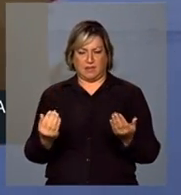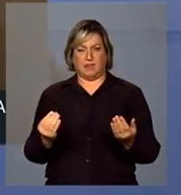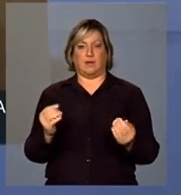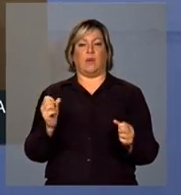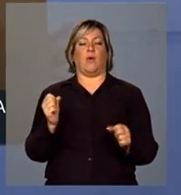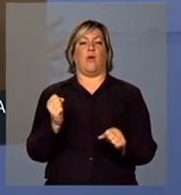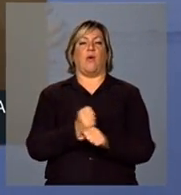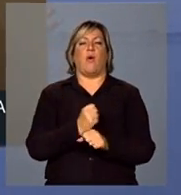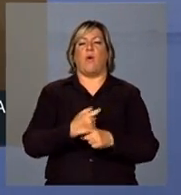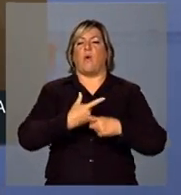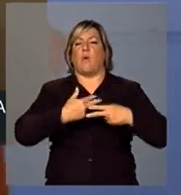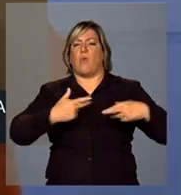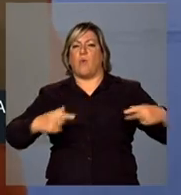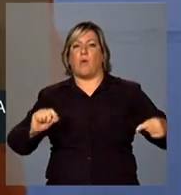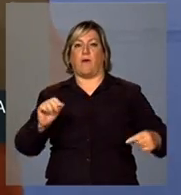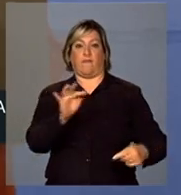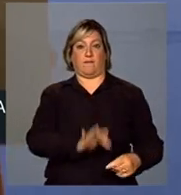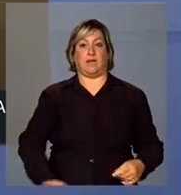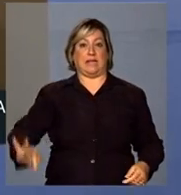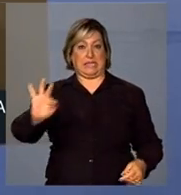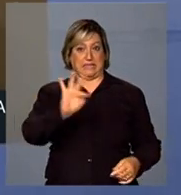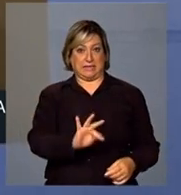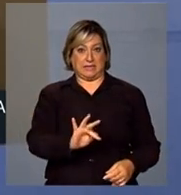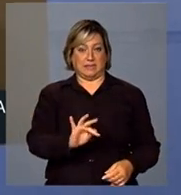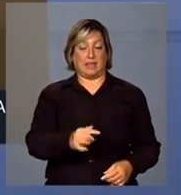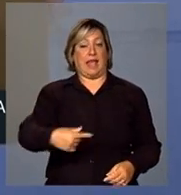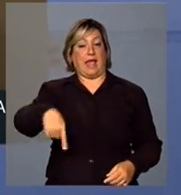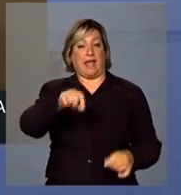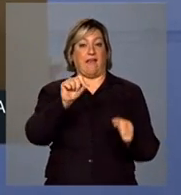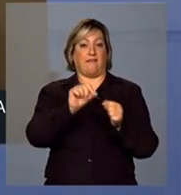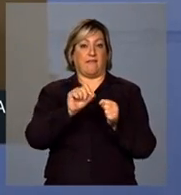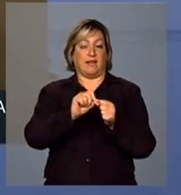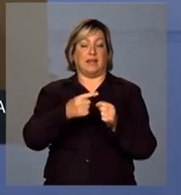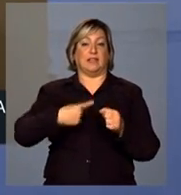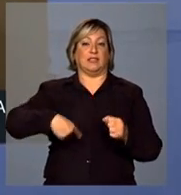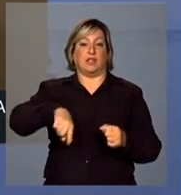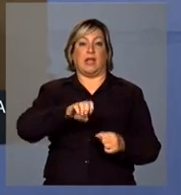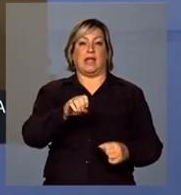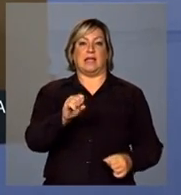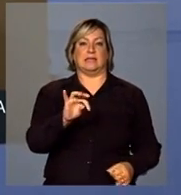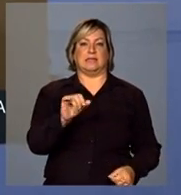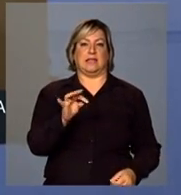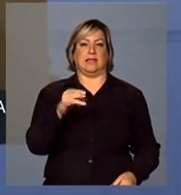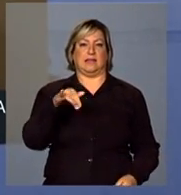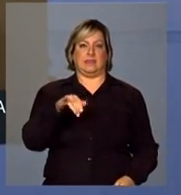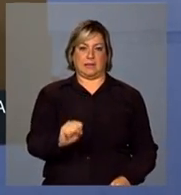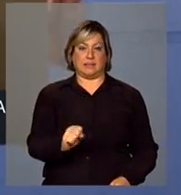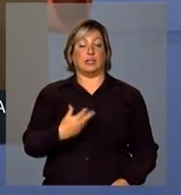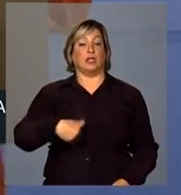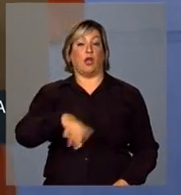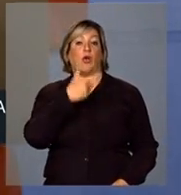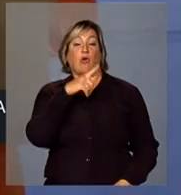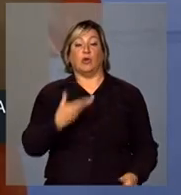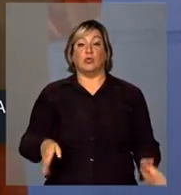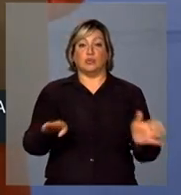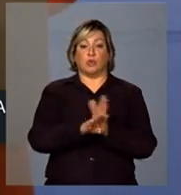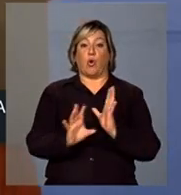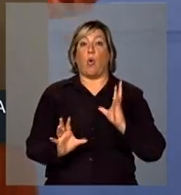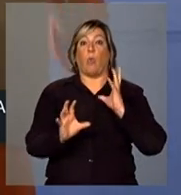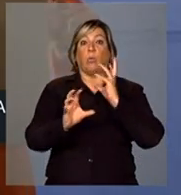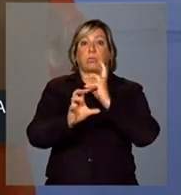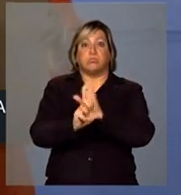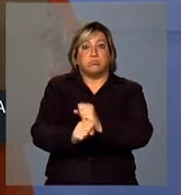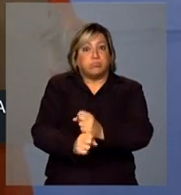federais e aqueles feitos pelas nossas estatais, nós chegamos a um volume